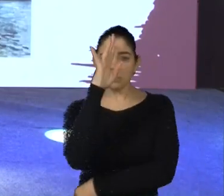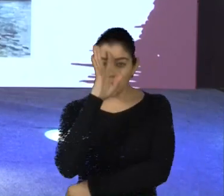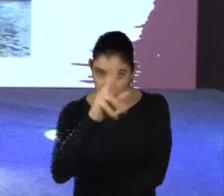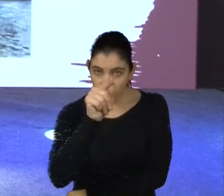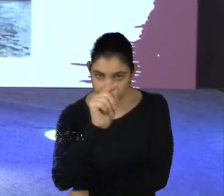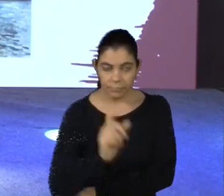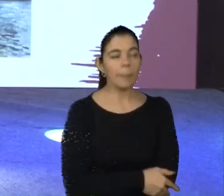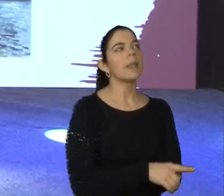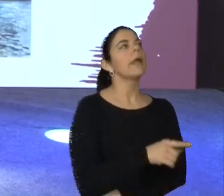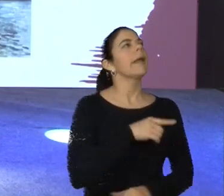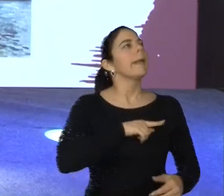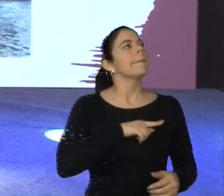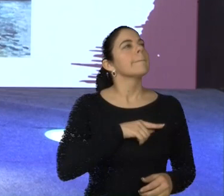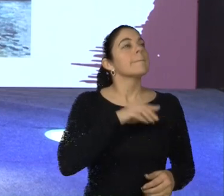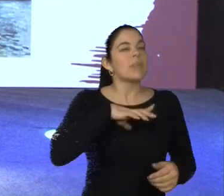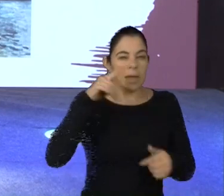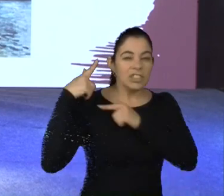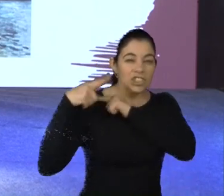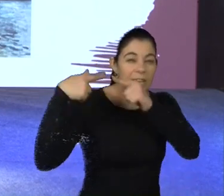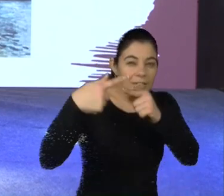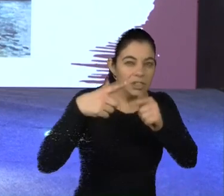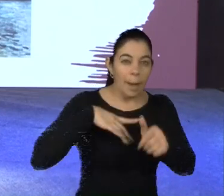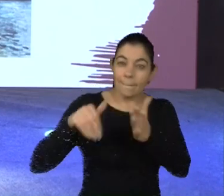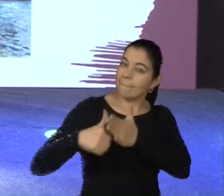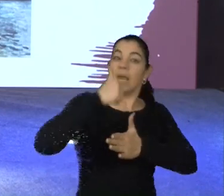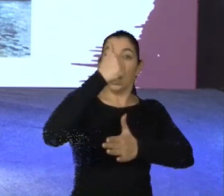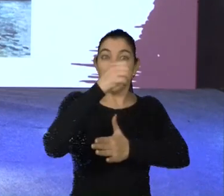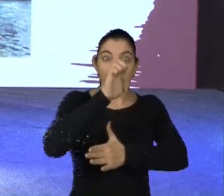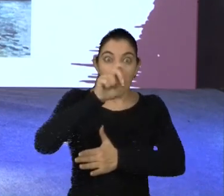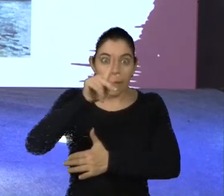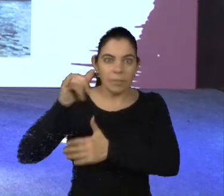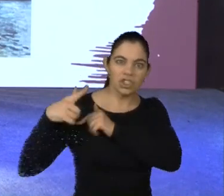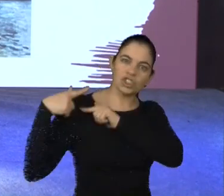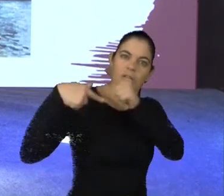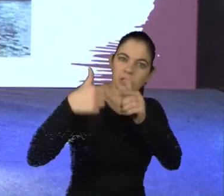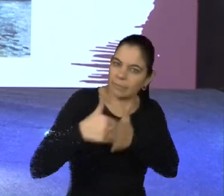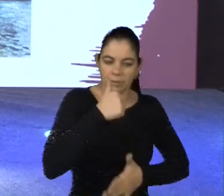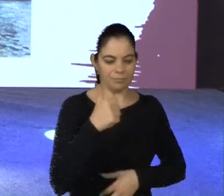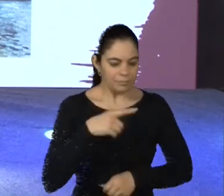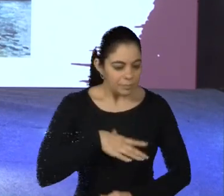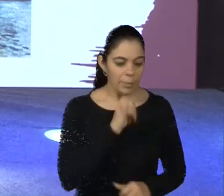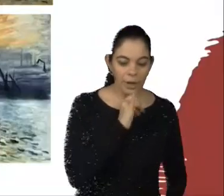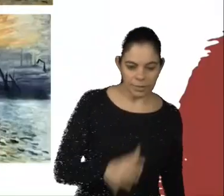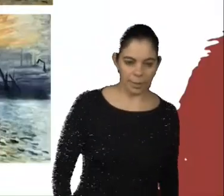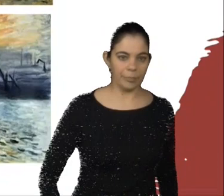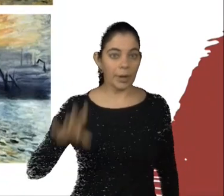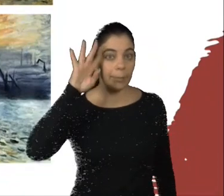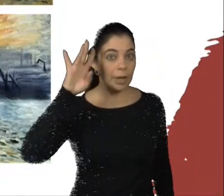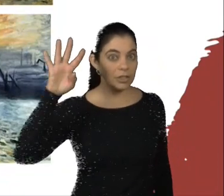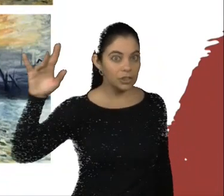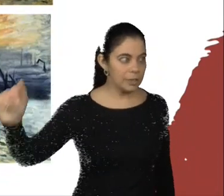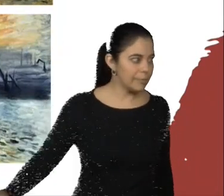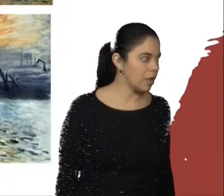e entenderem a genética melhor, a genética e a epigenética, imagina que a epigenética é uma palheta de